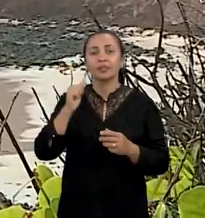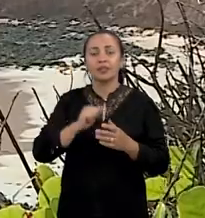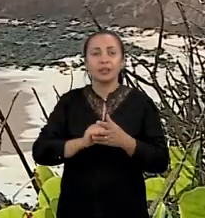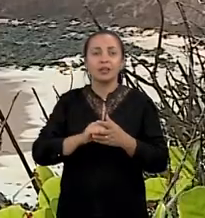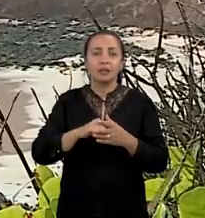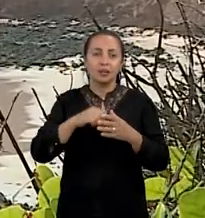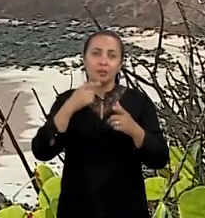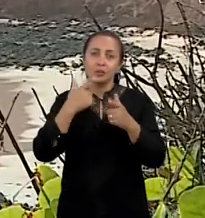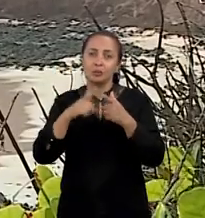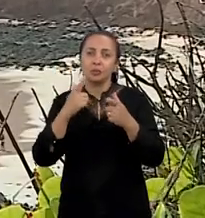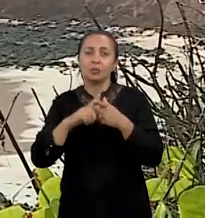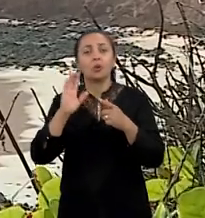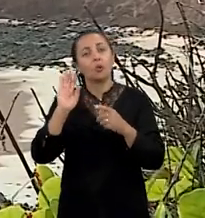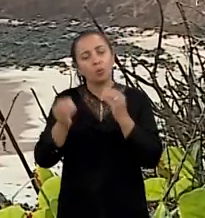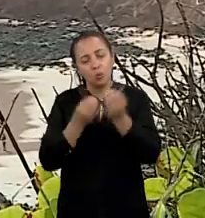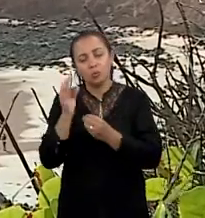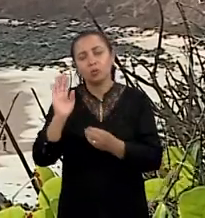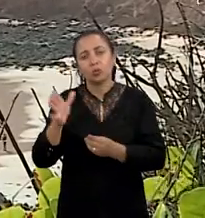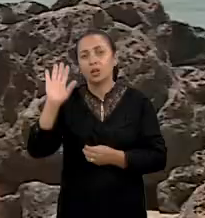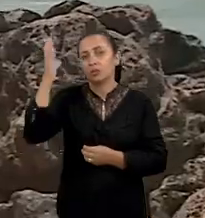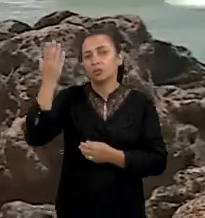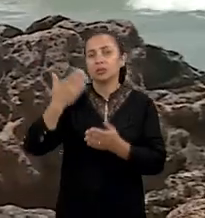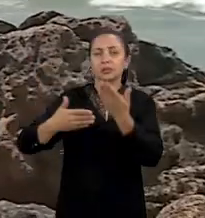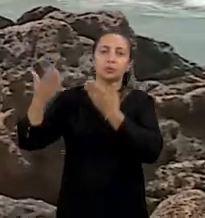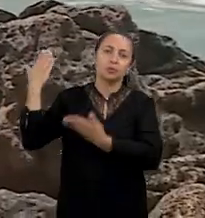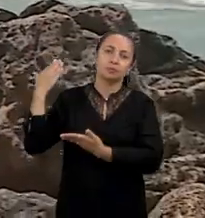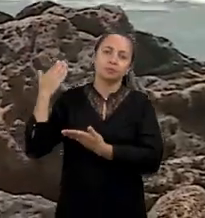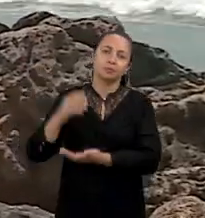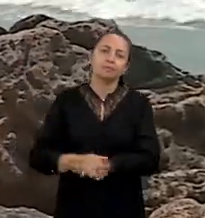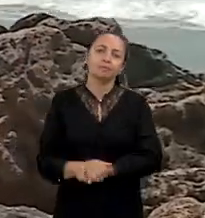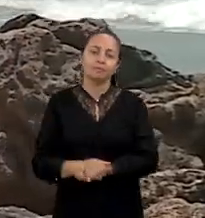acontecimentos, tragédias como já tivemos aqui.